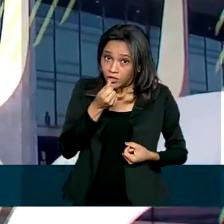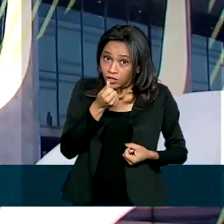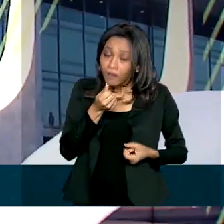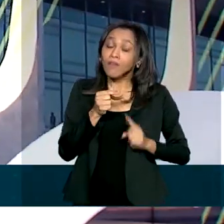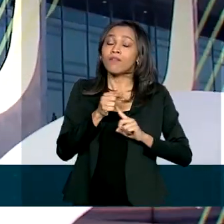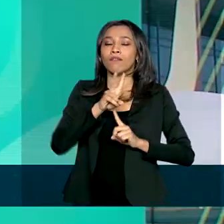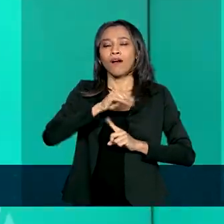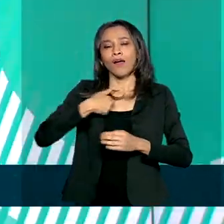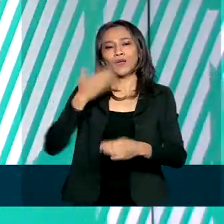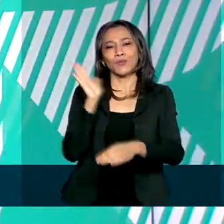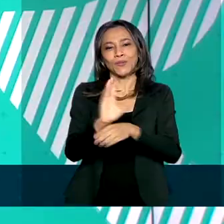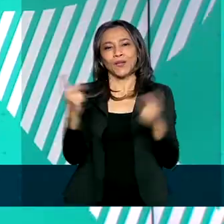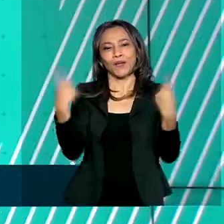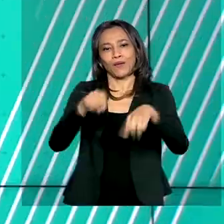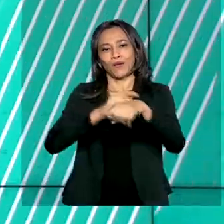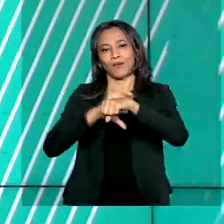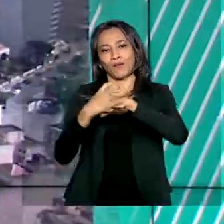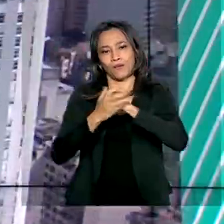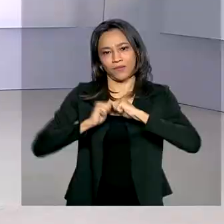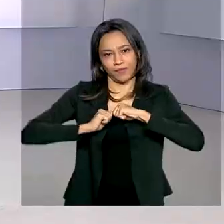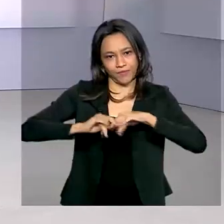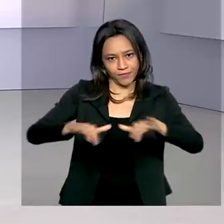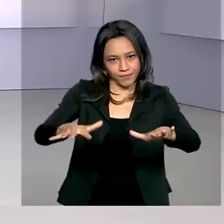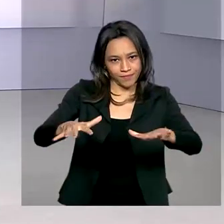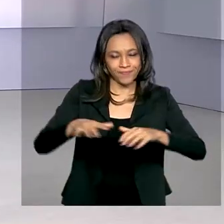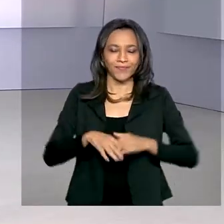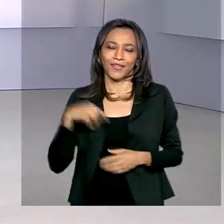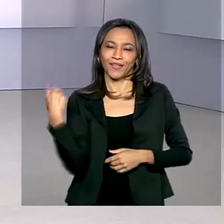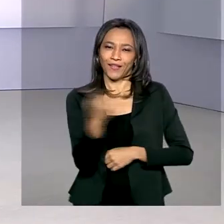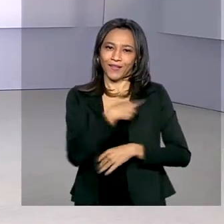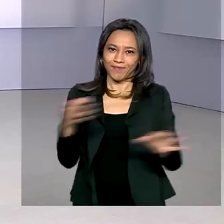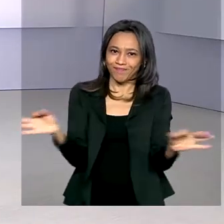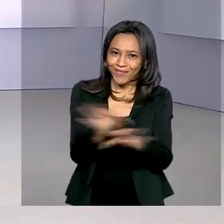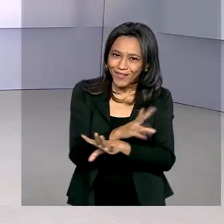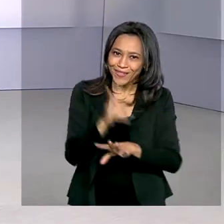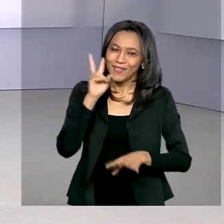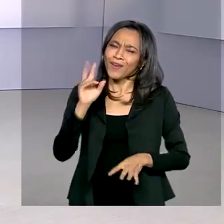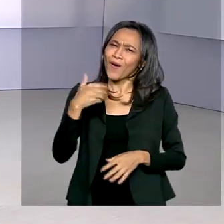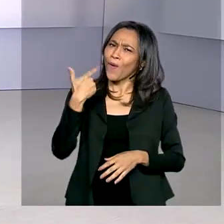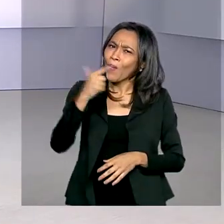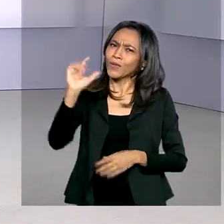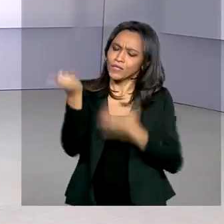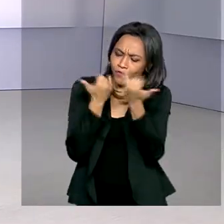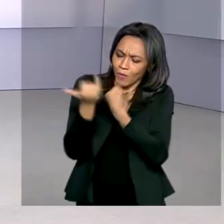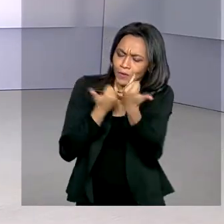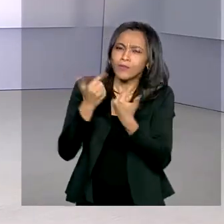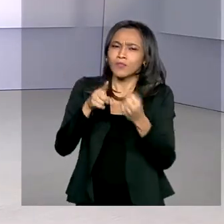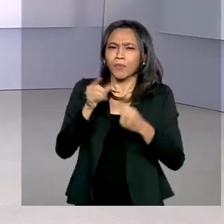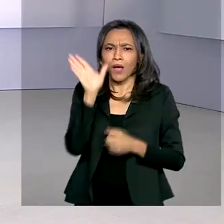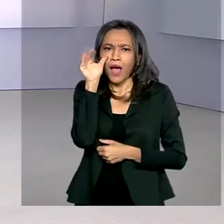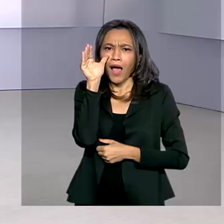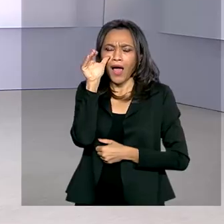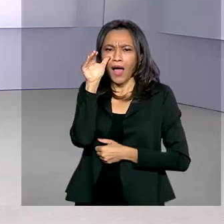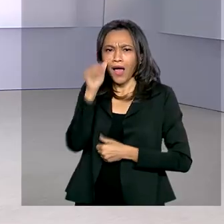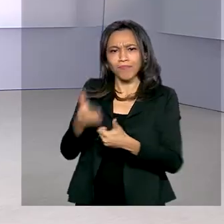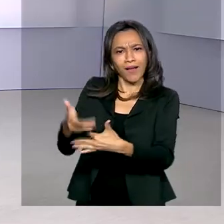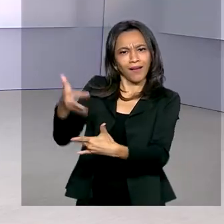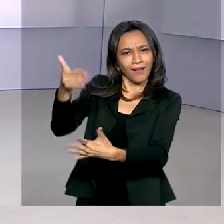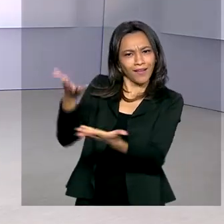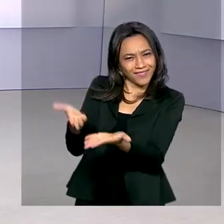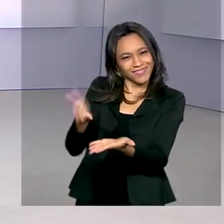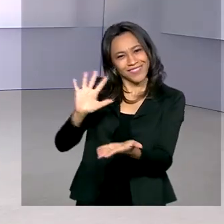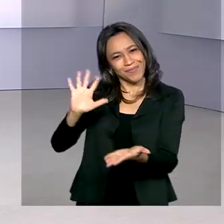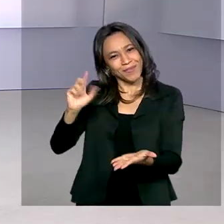para ajudar no combate à Covid-19. A gente fica por aqui. Outras notícias você acompanha também nas nossas redes sociais.